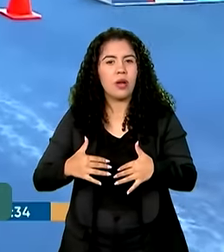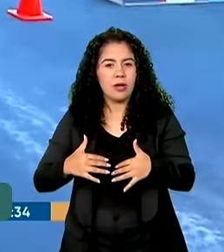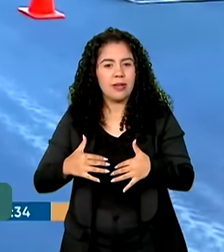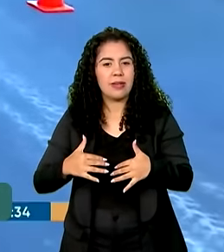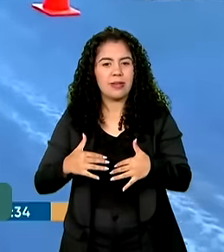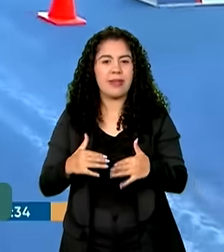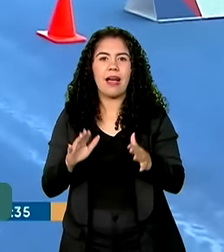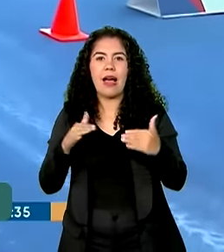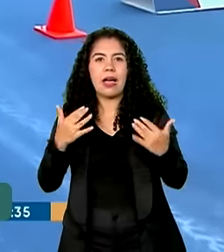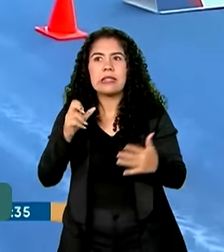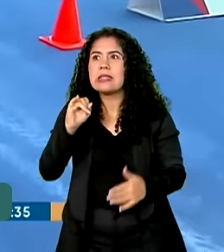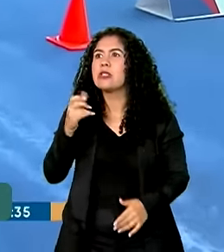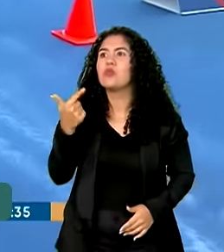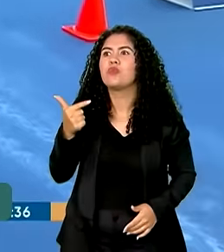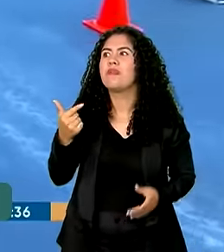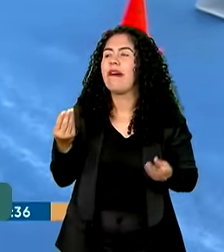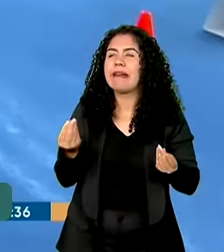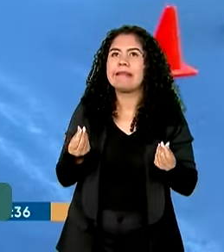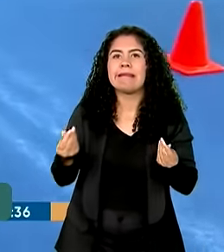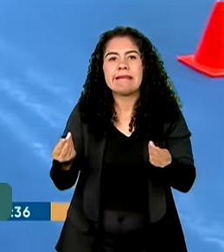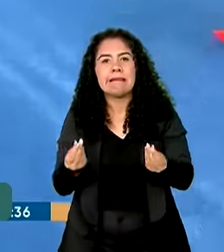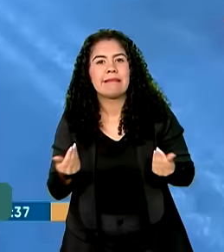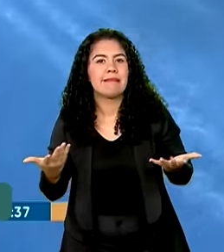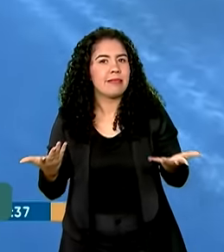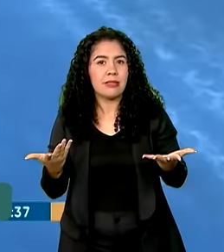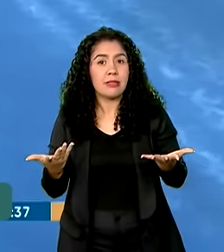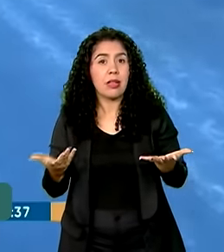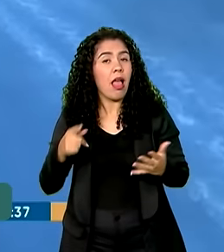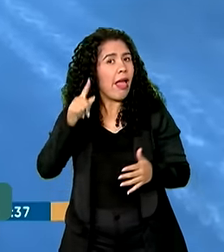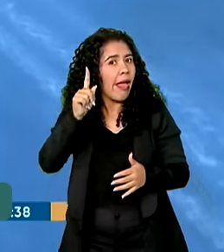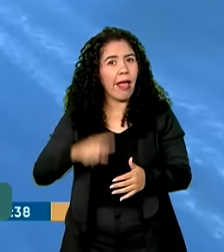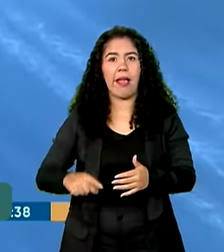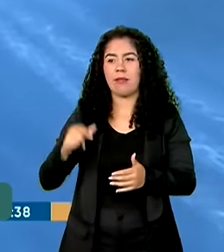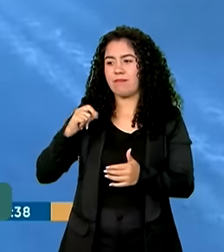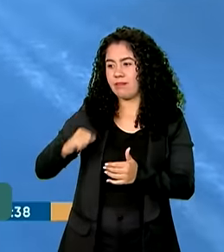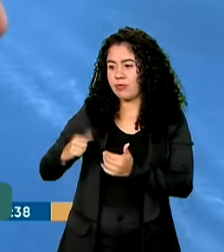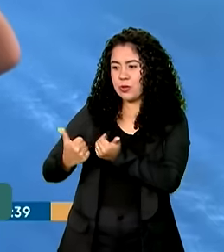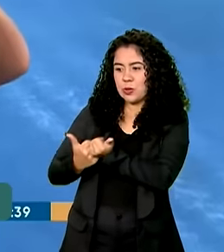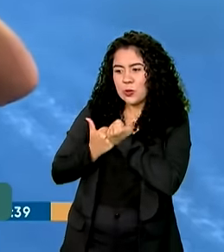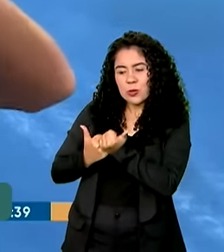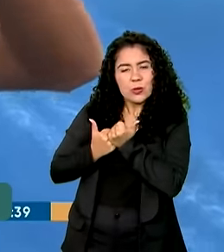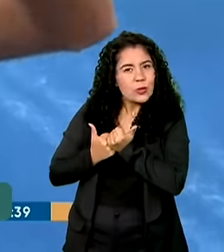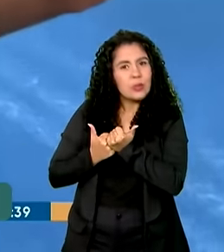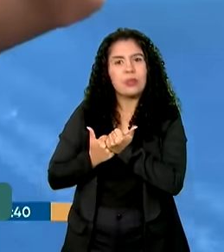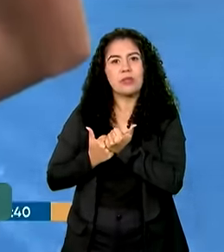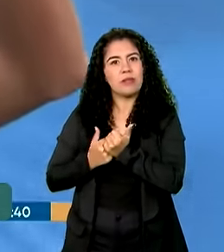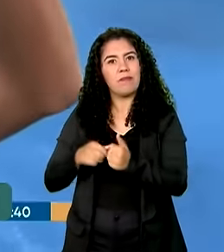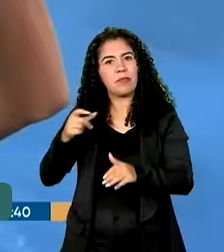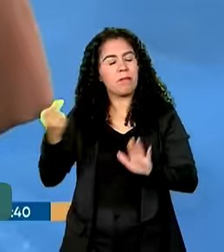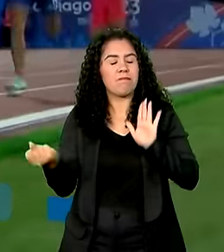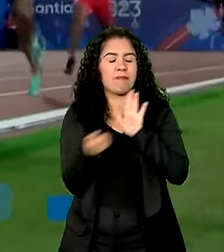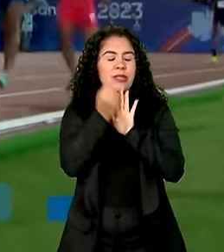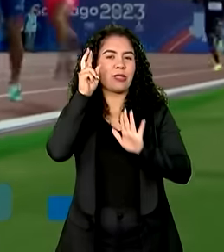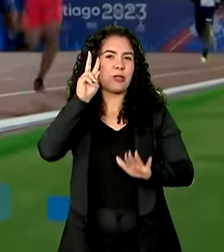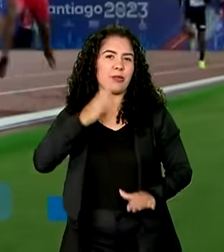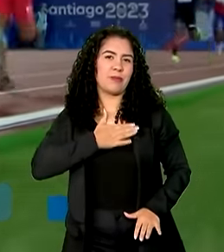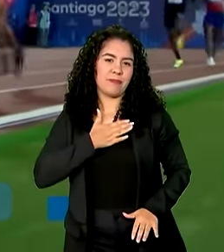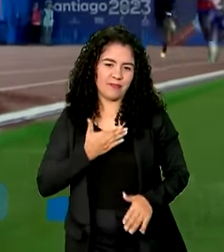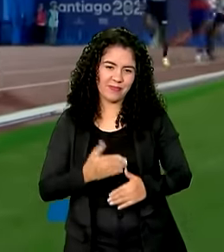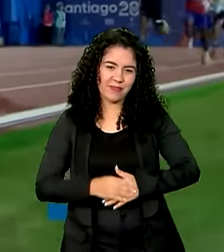sabe? Ah, se não tivesse, tá ligado? É um parceiro que me levou, que veio junto. Então, essa história faz parte da minha história.